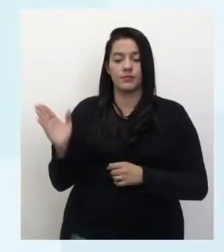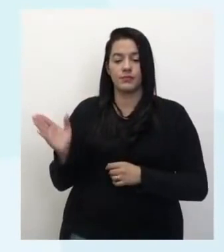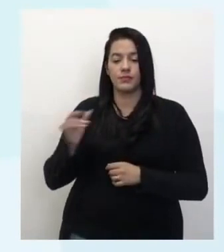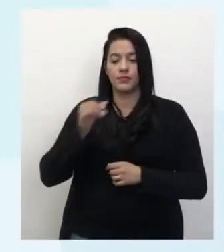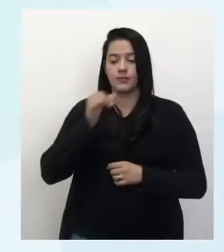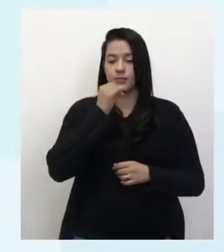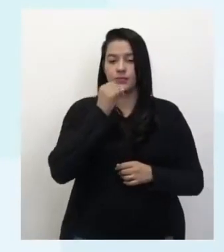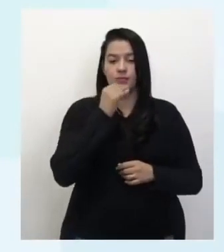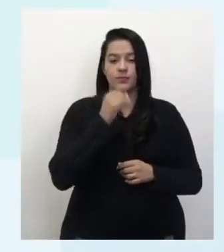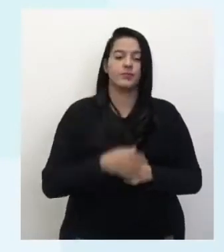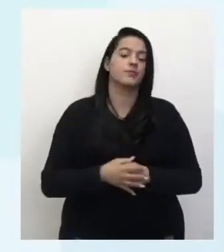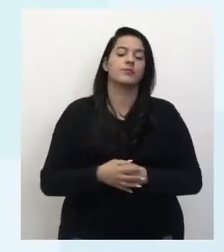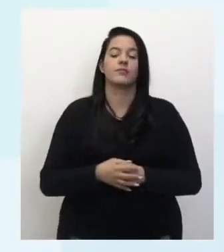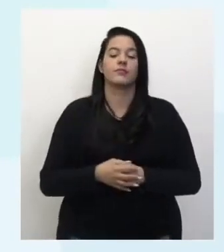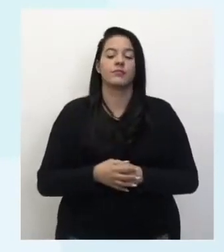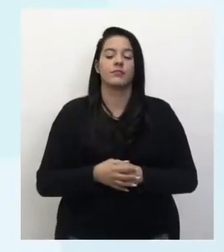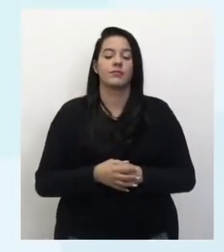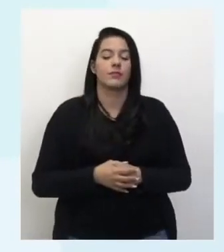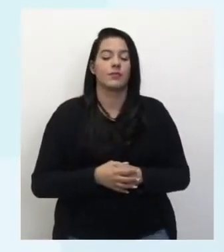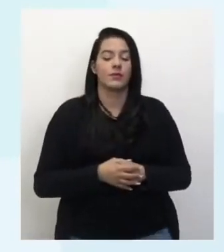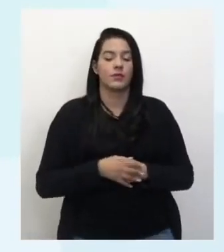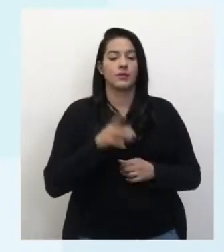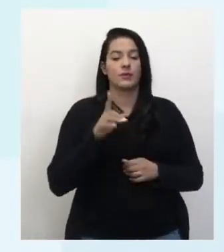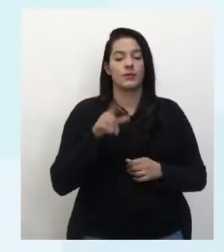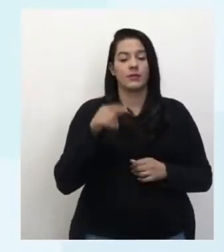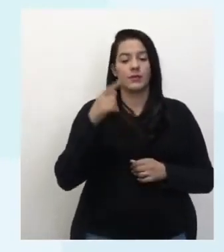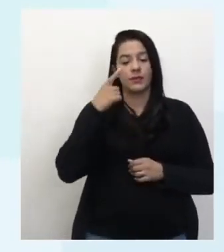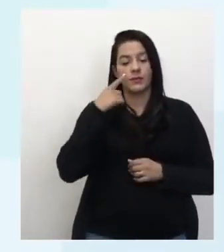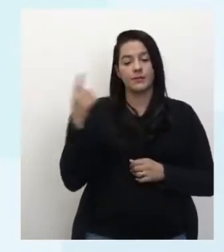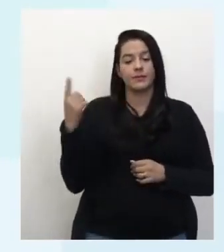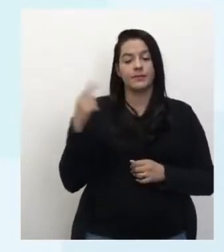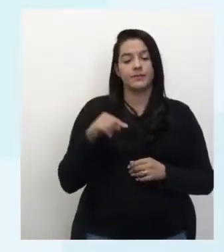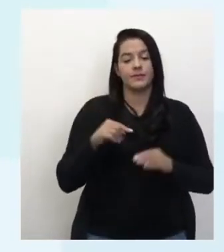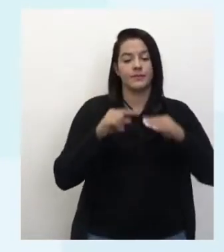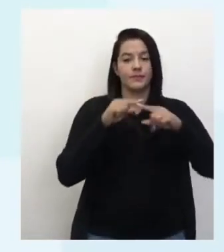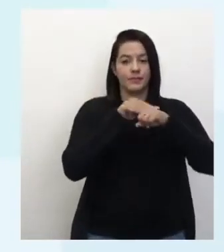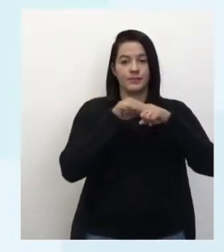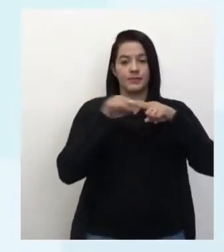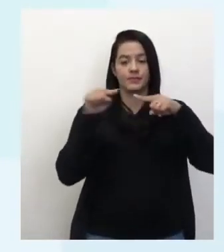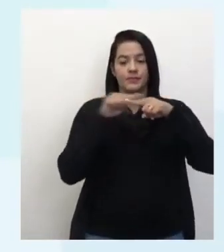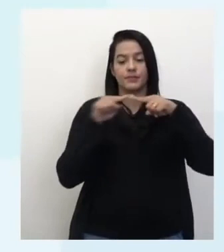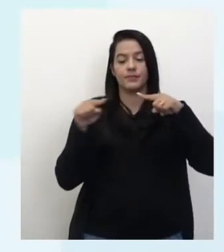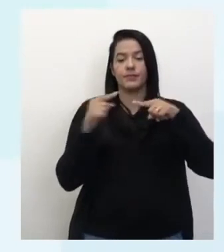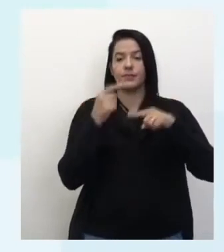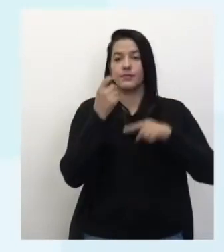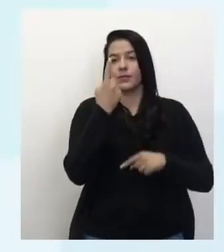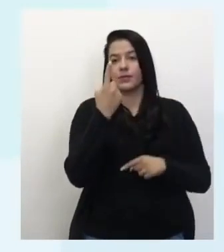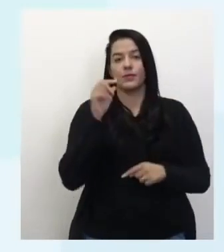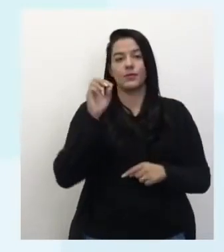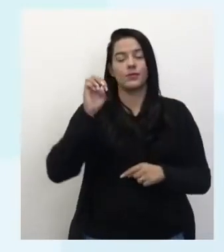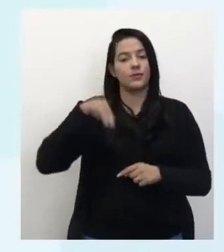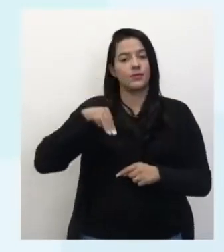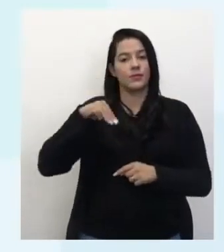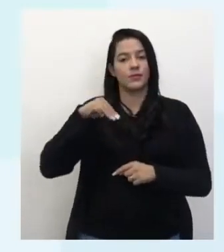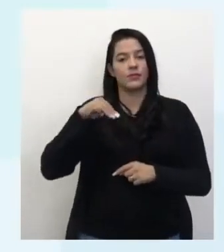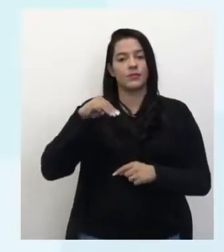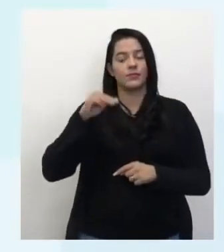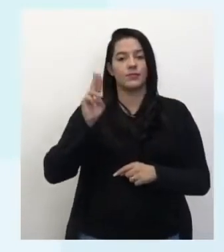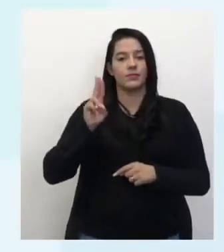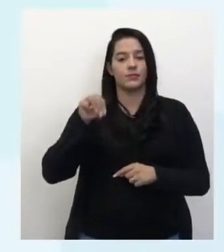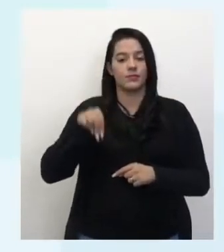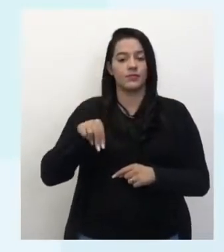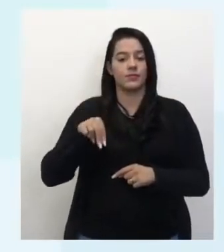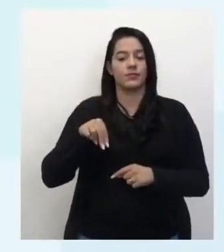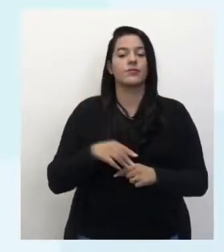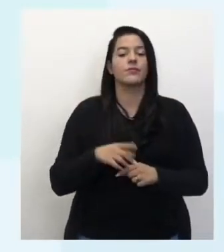exemplo aí de procarionte. uma bactéria aí. Tá vendo? Esse risquinho aí tá representando um micrometro. Né? E olha